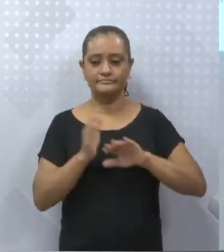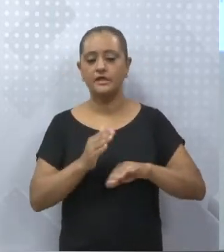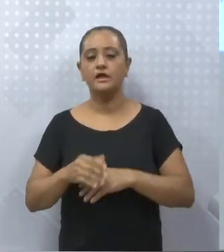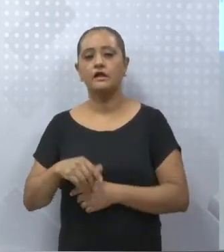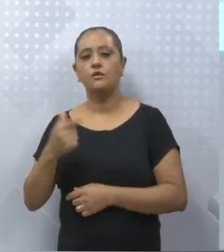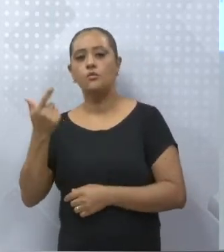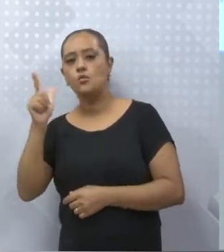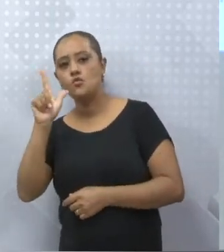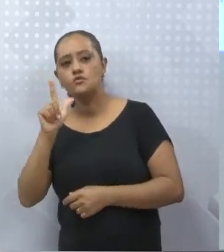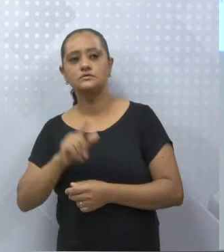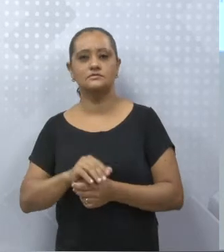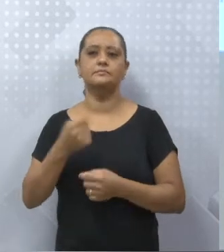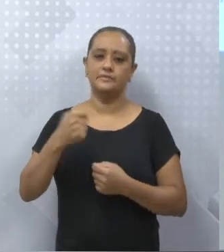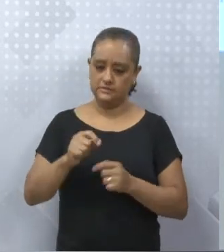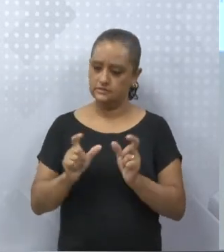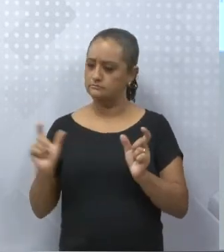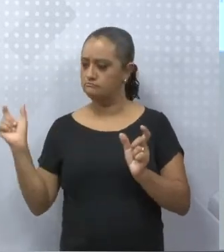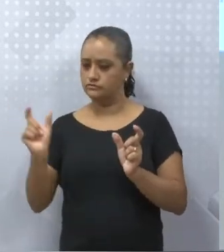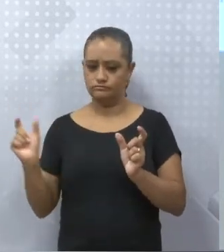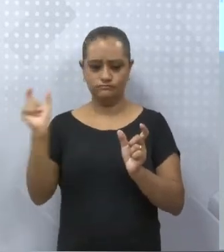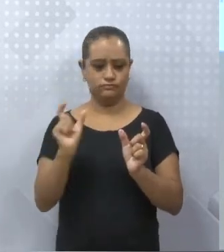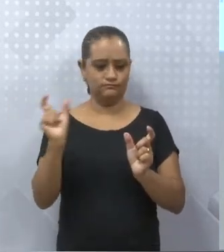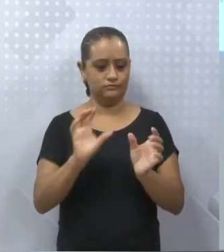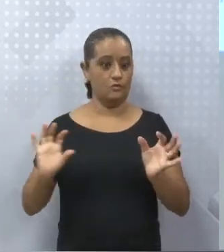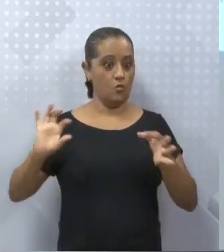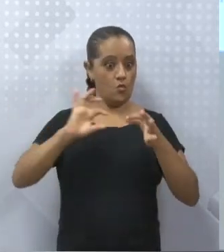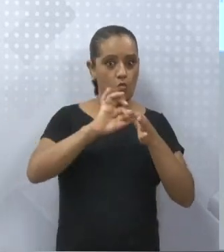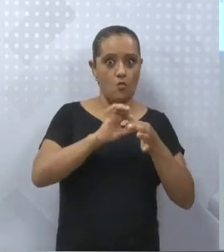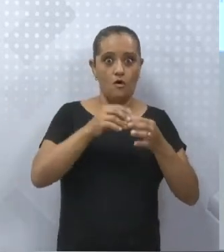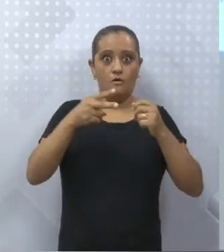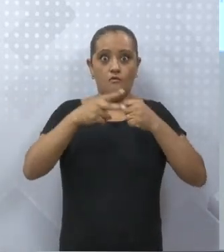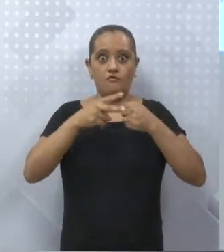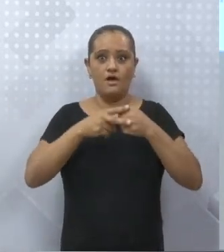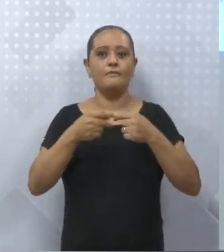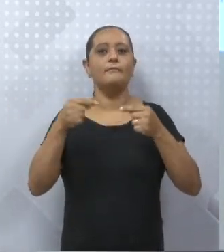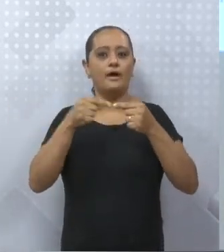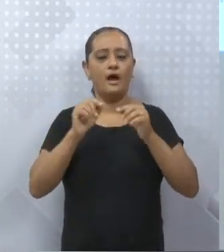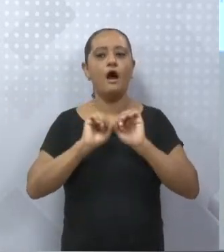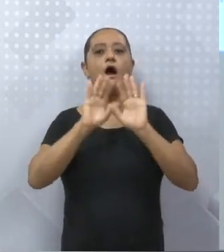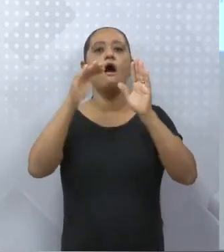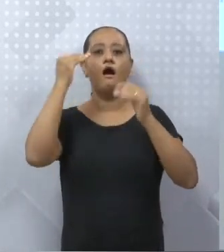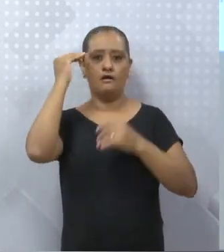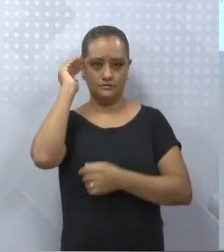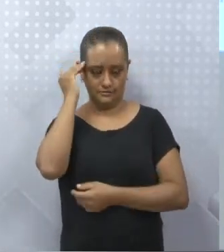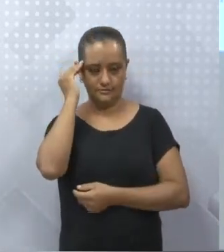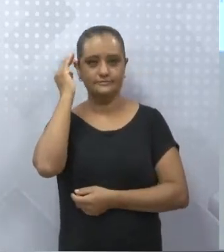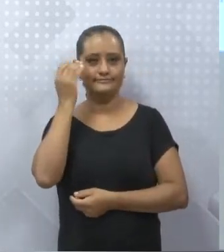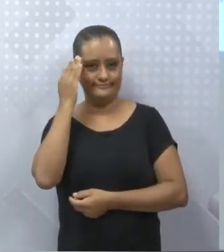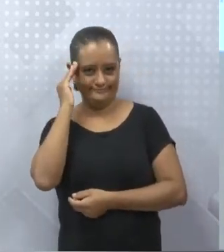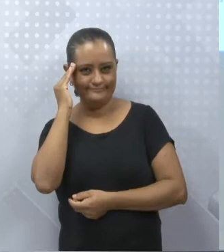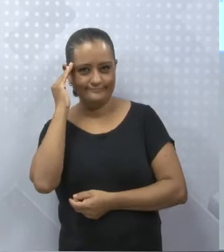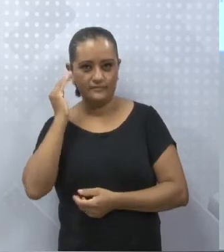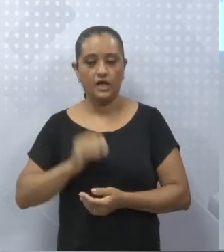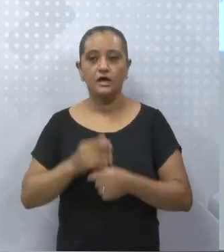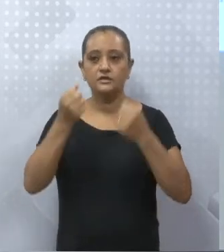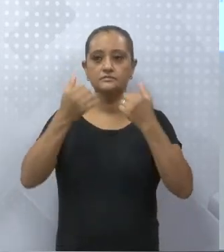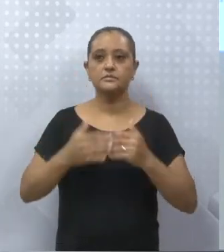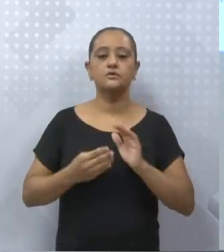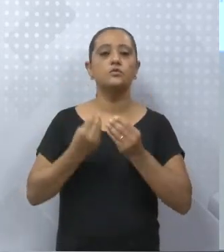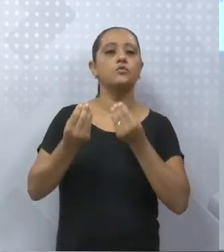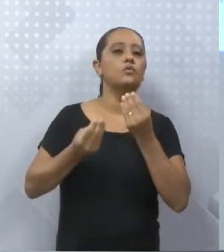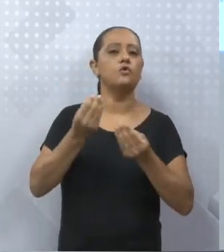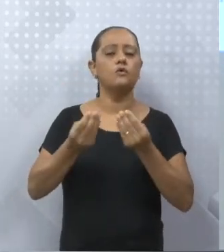Por quê? Porque na hora que você está estudando análise sintática, objeto direto, indireto, complemento nominal,